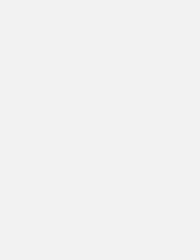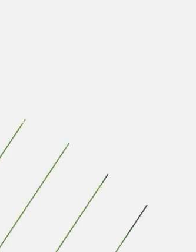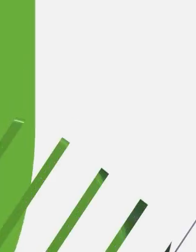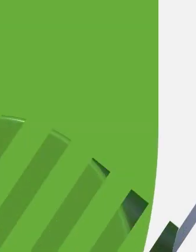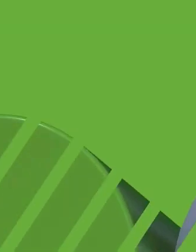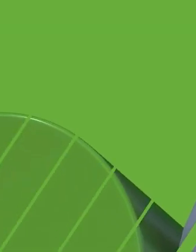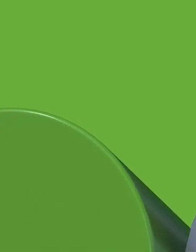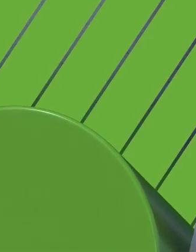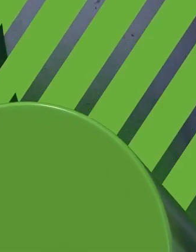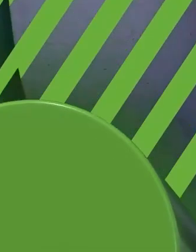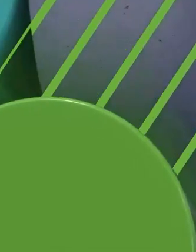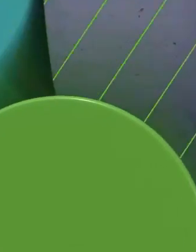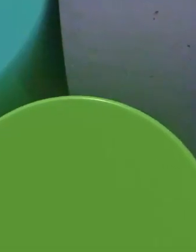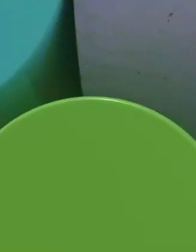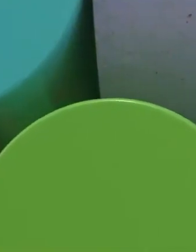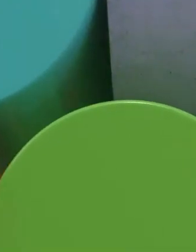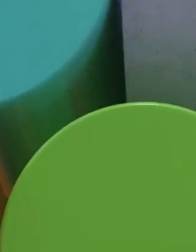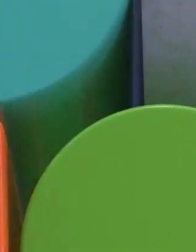tchau!